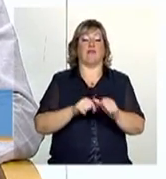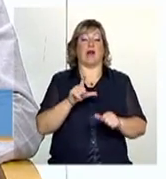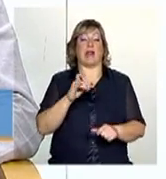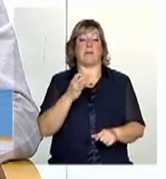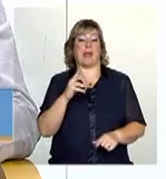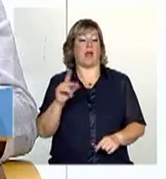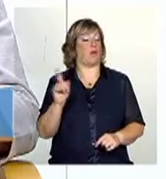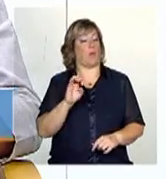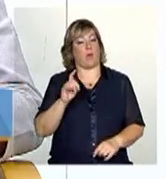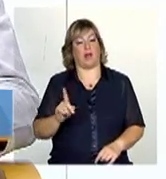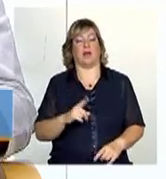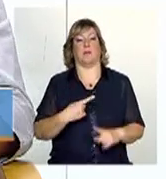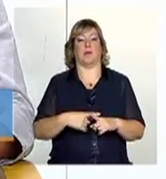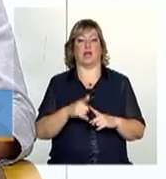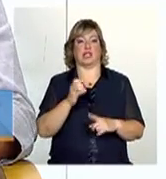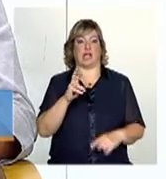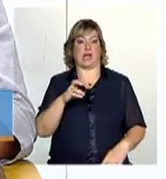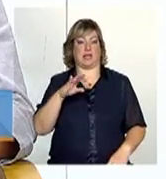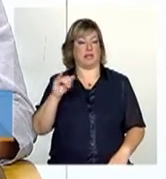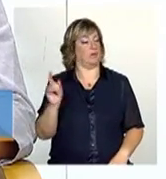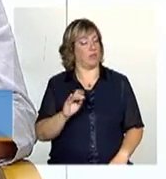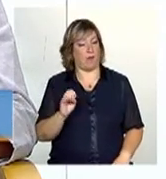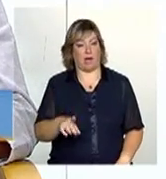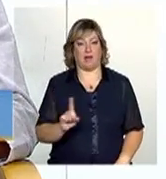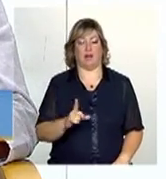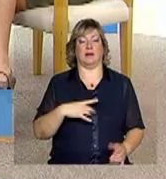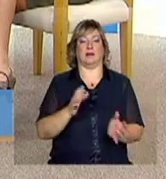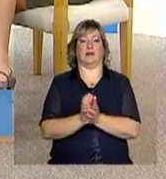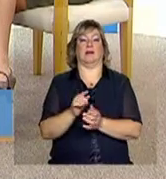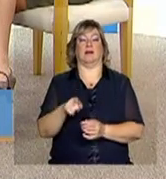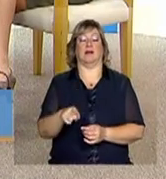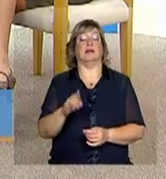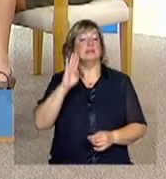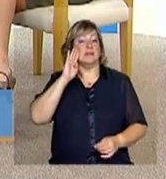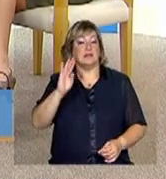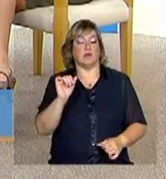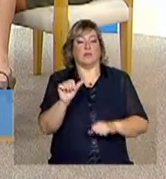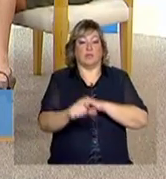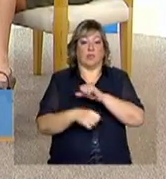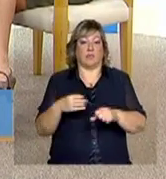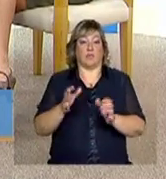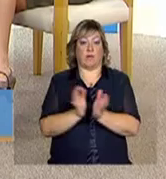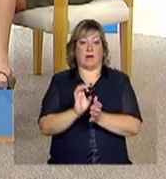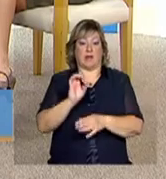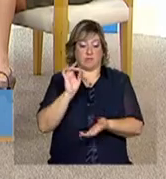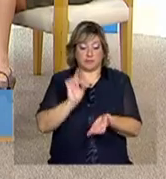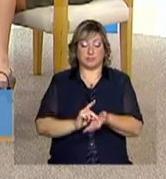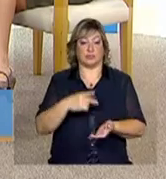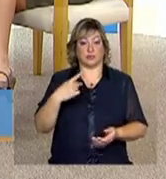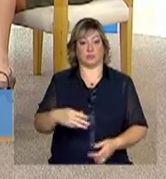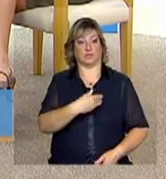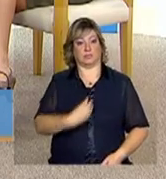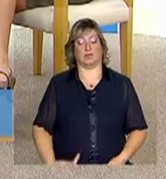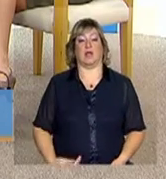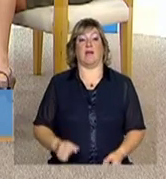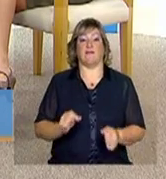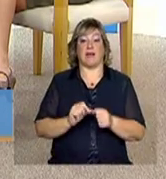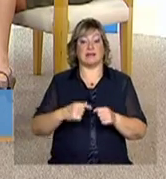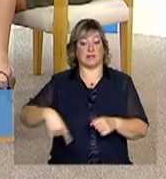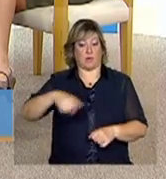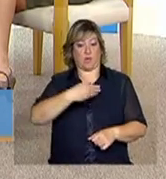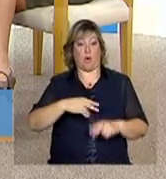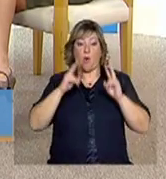não é uma reforma gerencial, uma reforma da administração pública, é uma reforma real do Estado no sentido de fazê-lo olhar